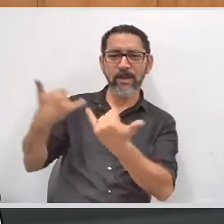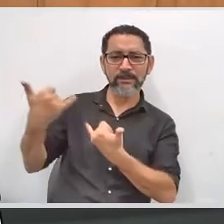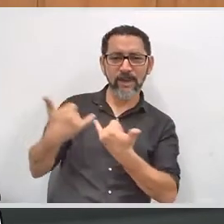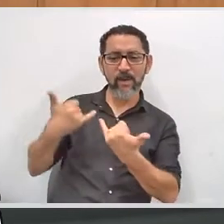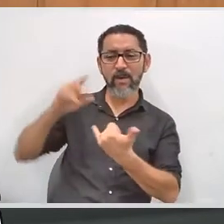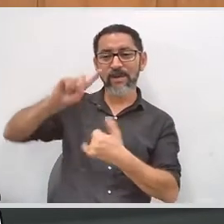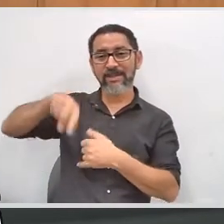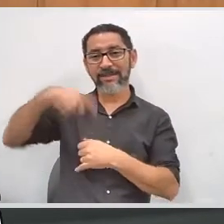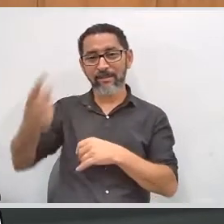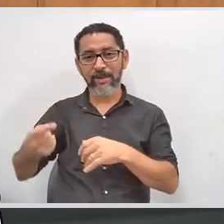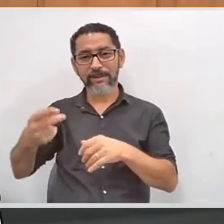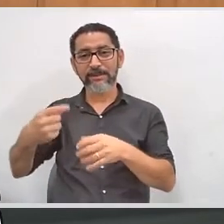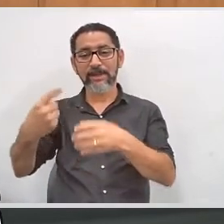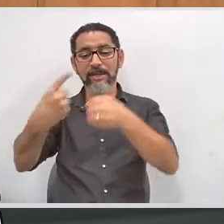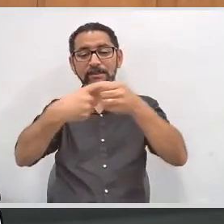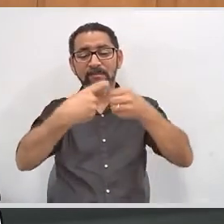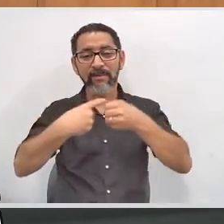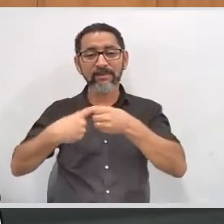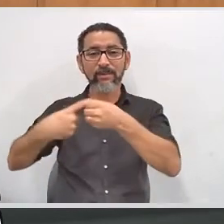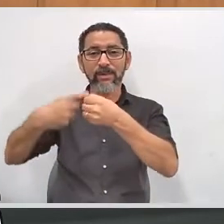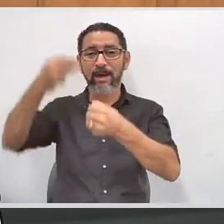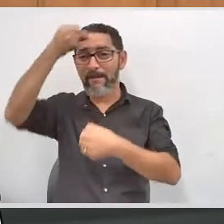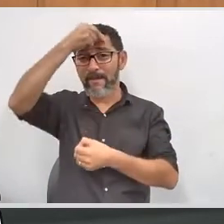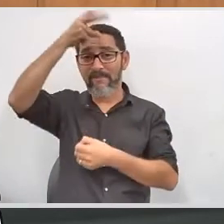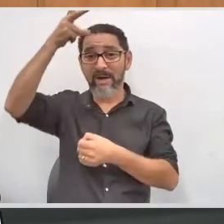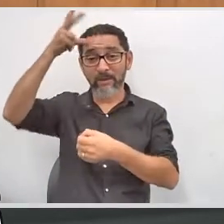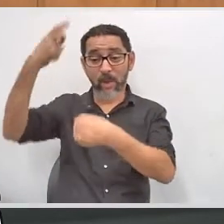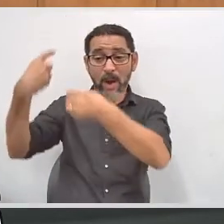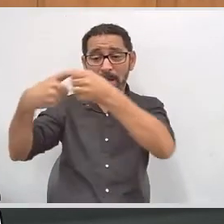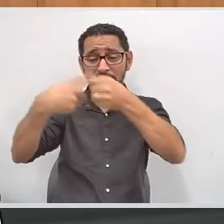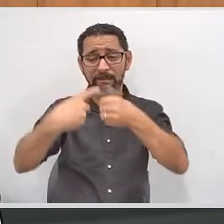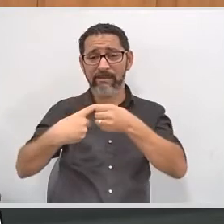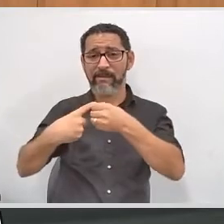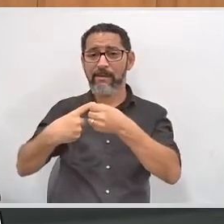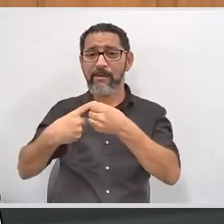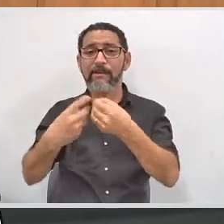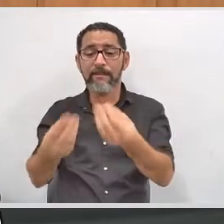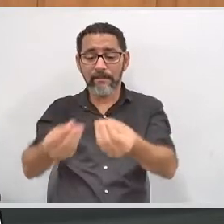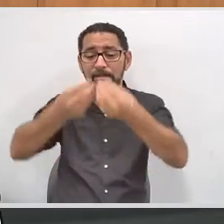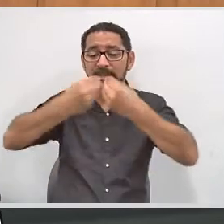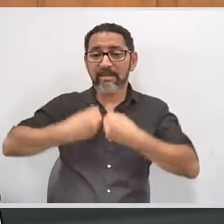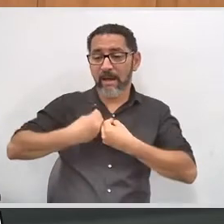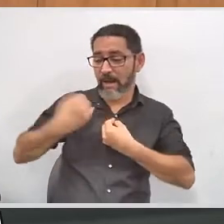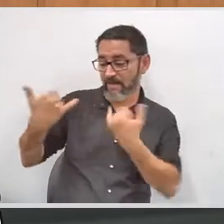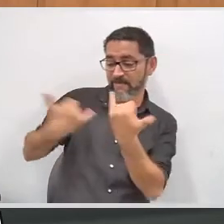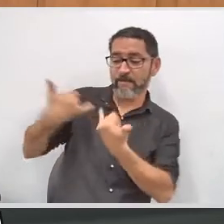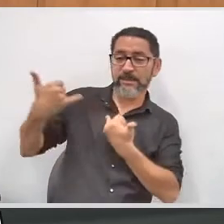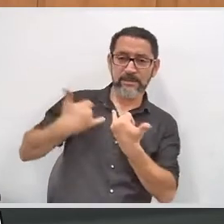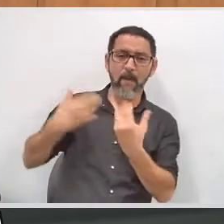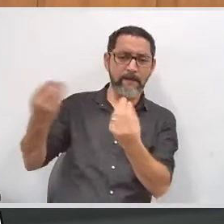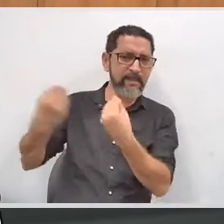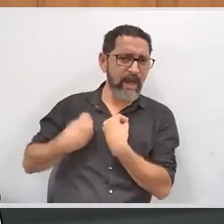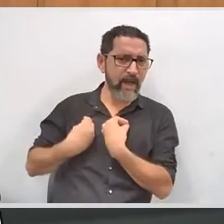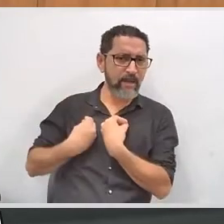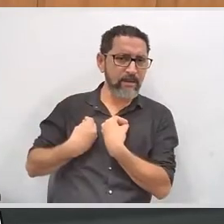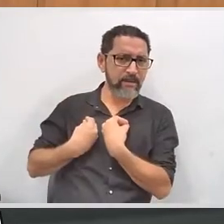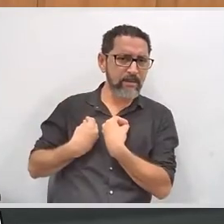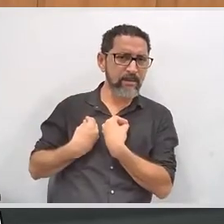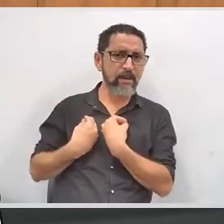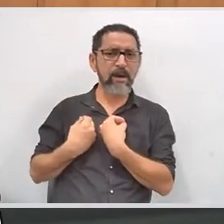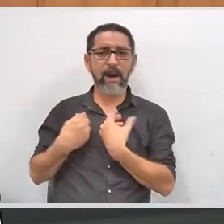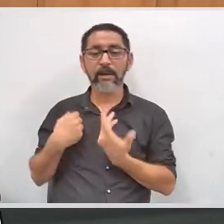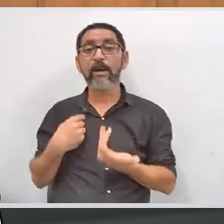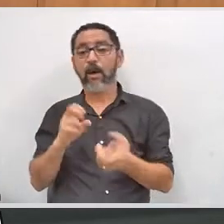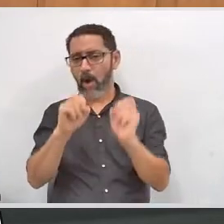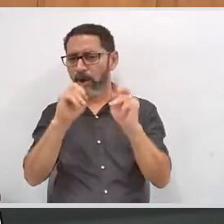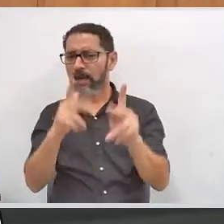apresentação dos diagnósticos das prefeituras municipais ao governo do Estado na tentativa de firmar termos de cooperação. Isso é interessante, porque nós